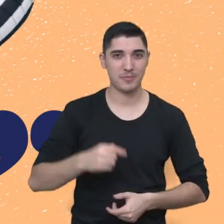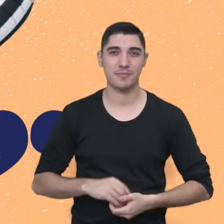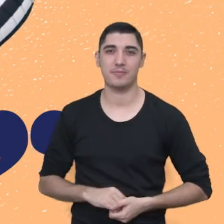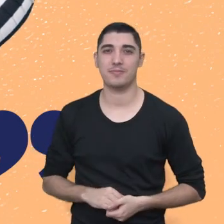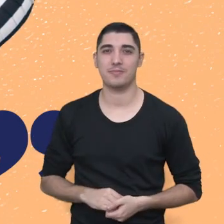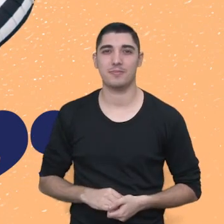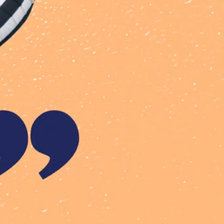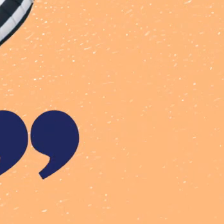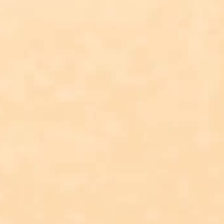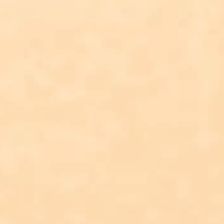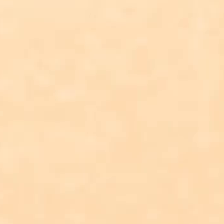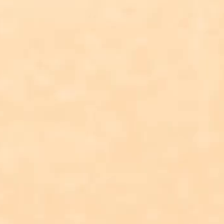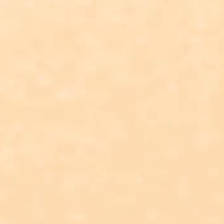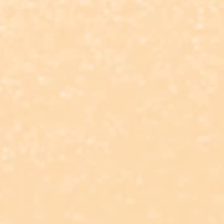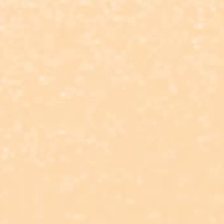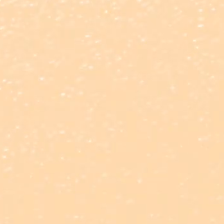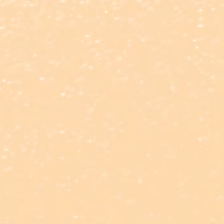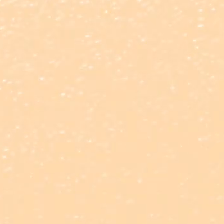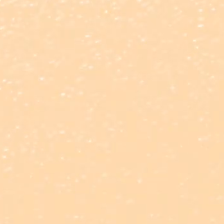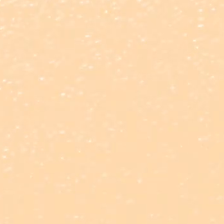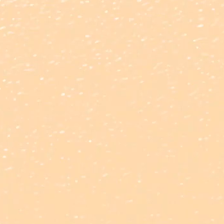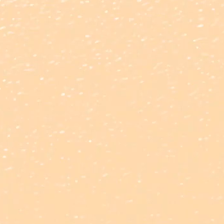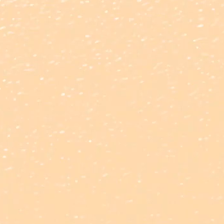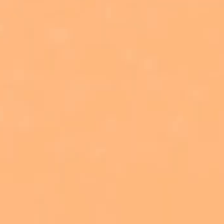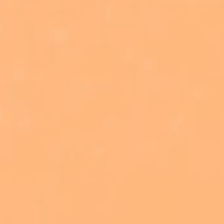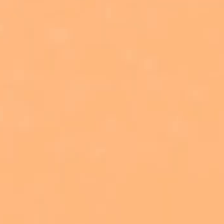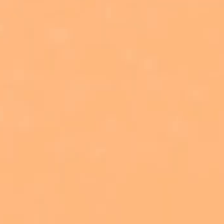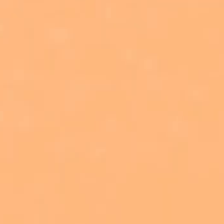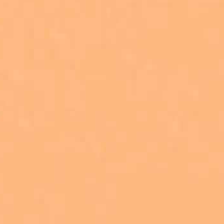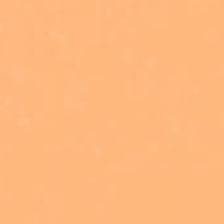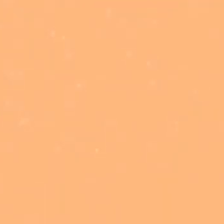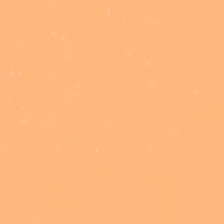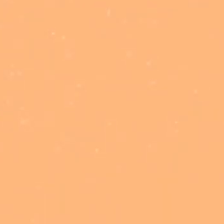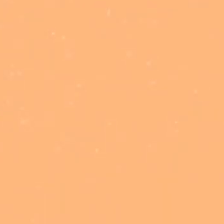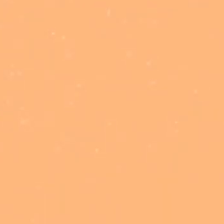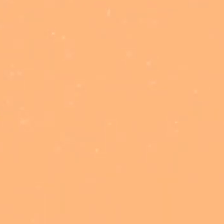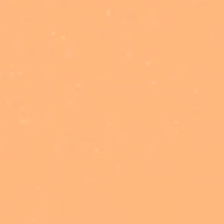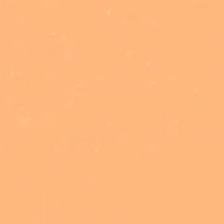até a próxima. E aí E aí E aí